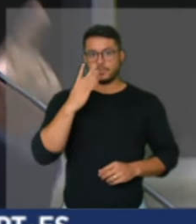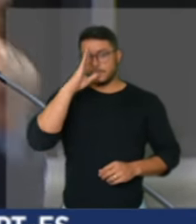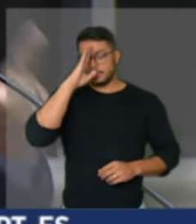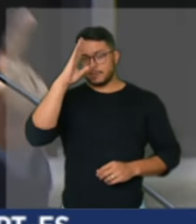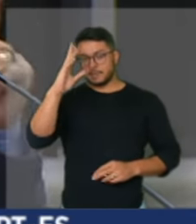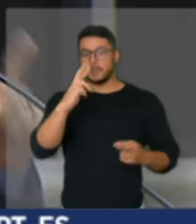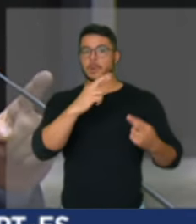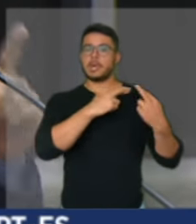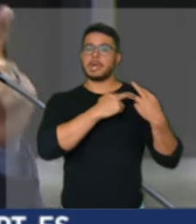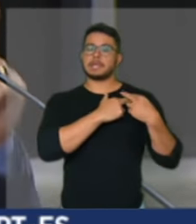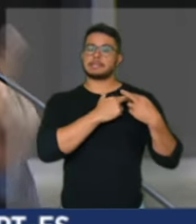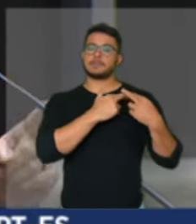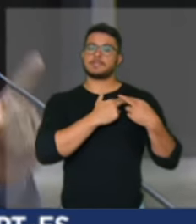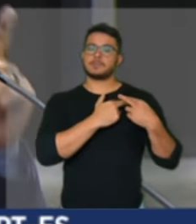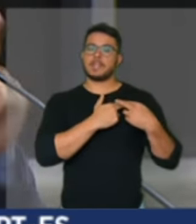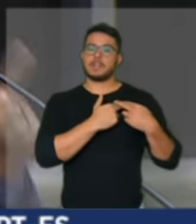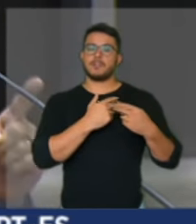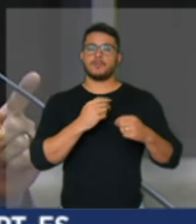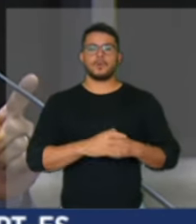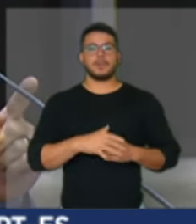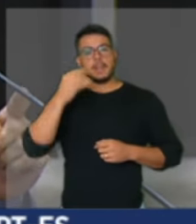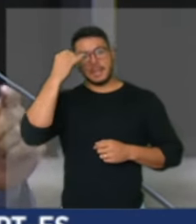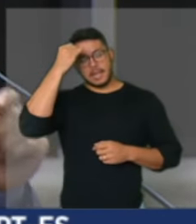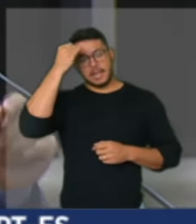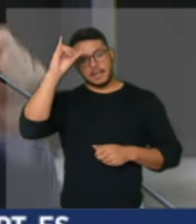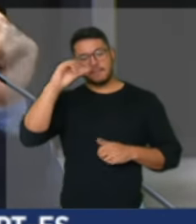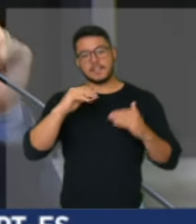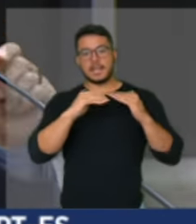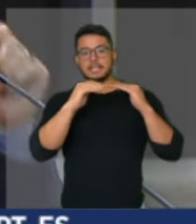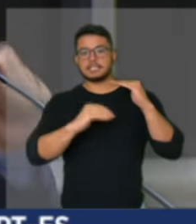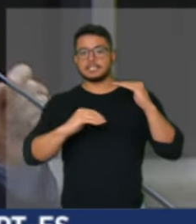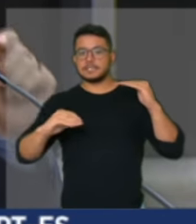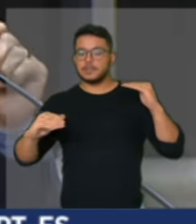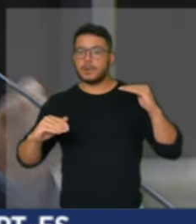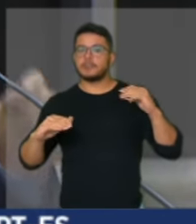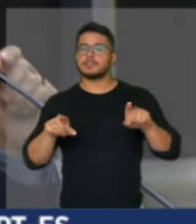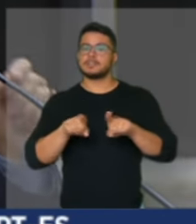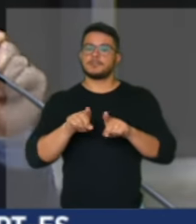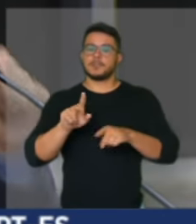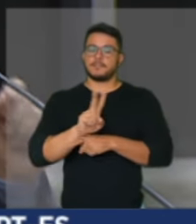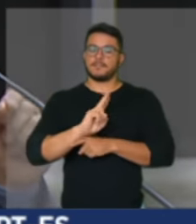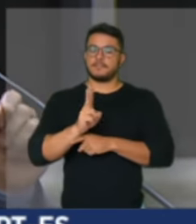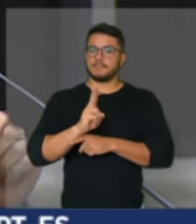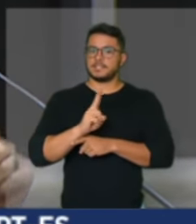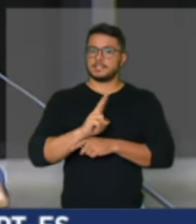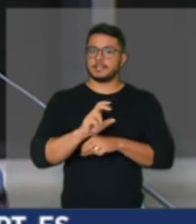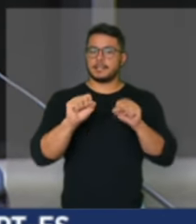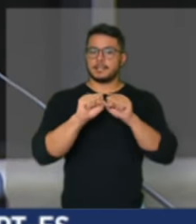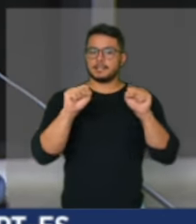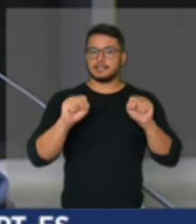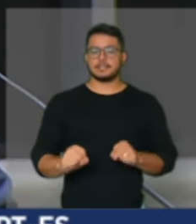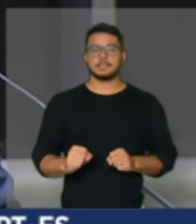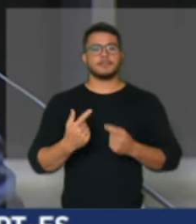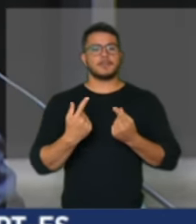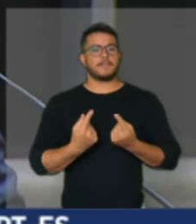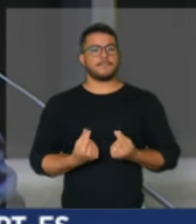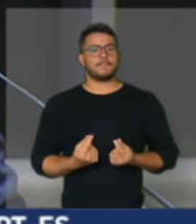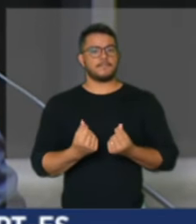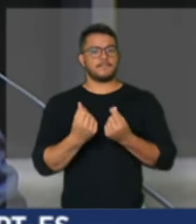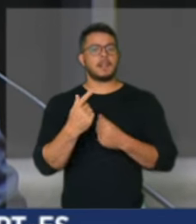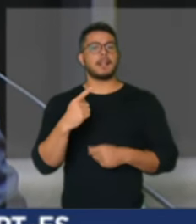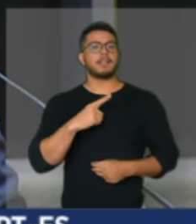por combater a desigualdade no país e fiscalizar o sistema financeiro tem conta